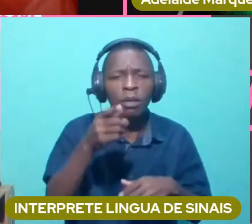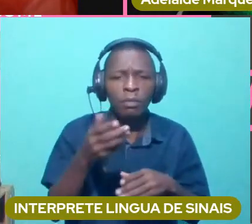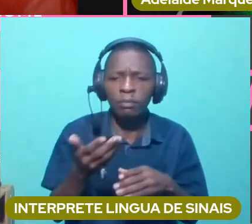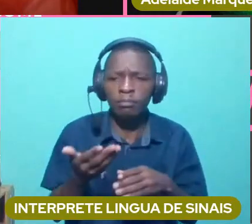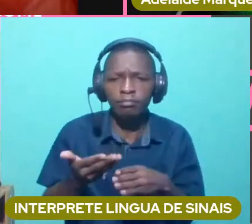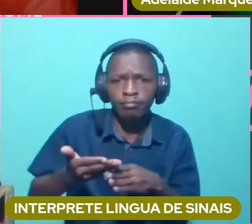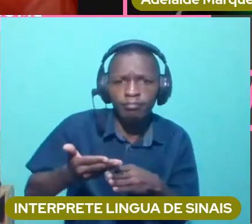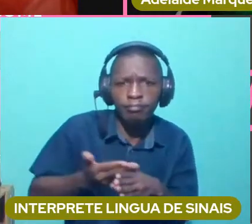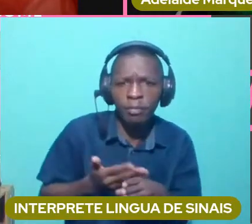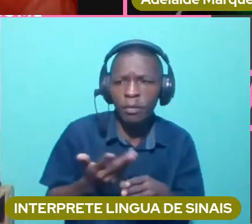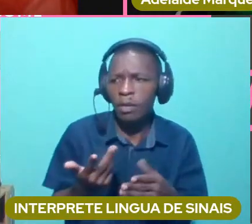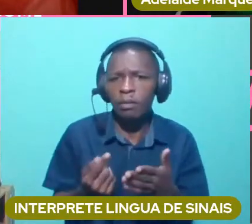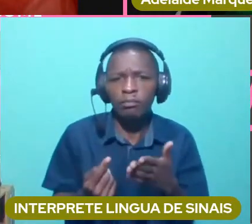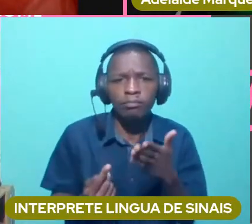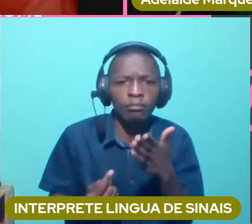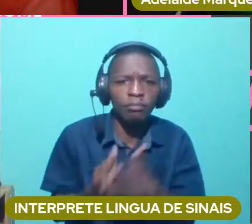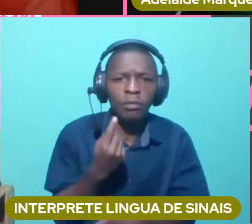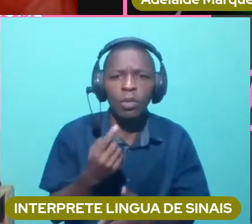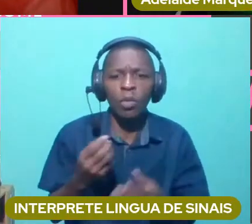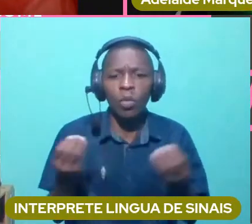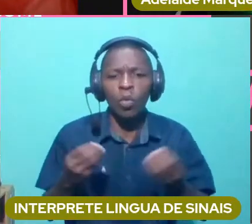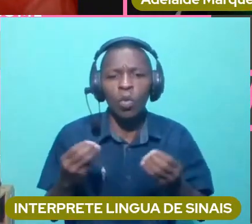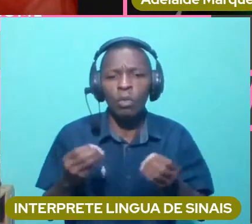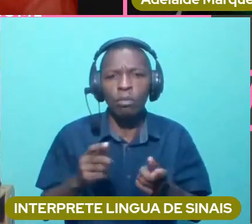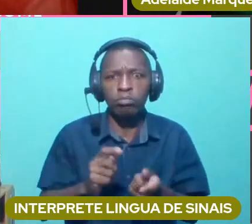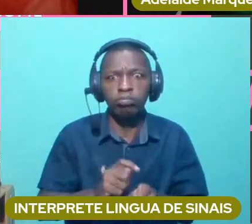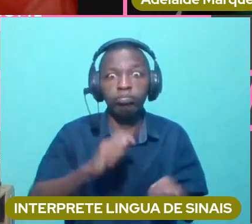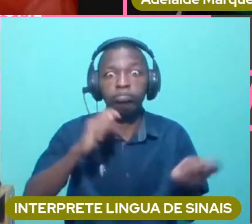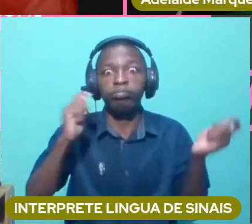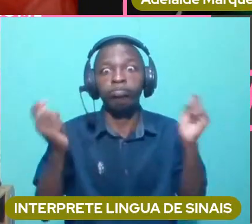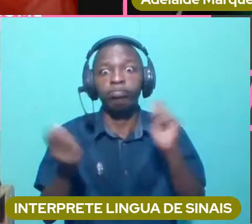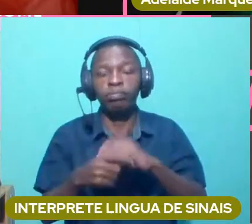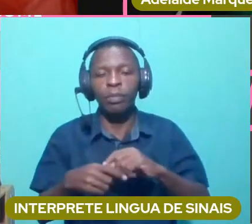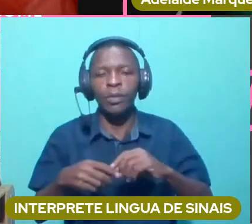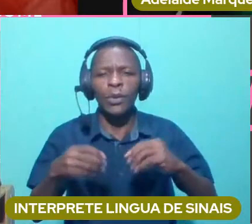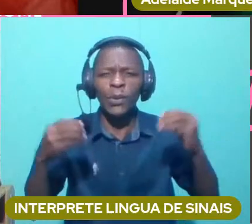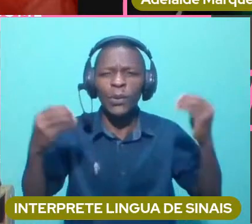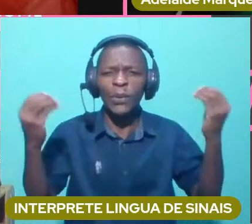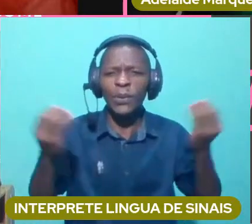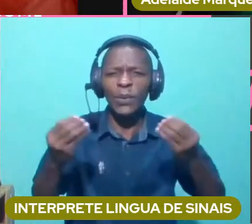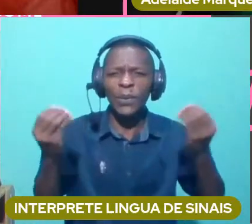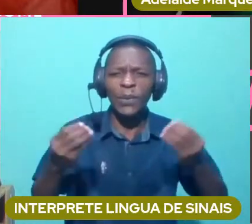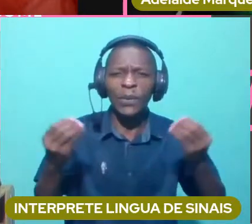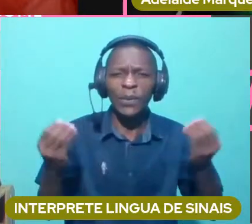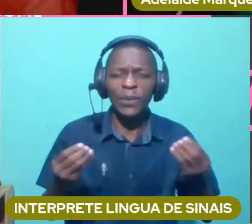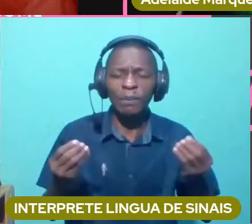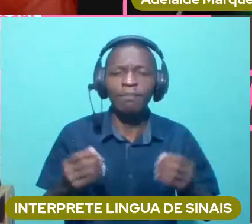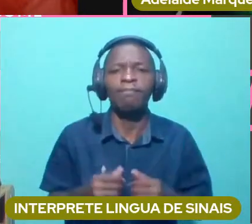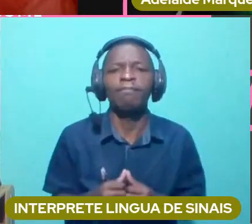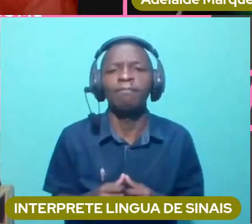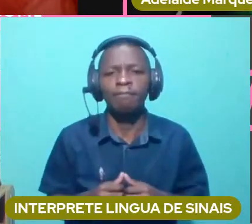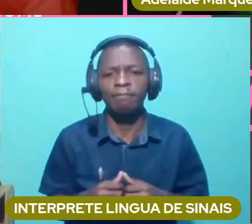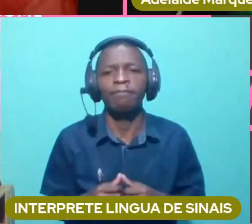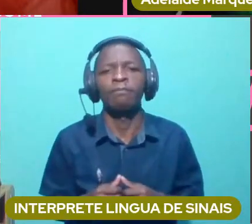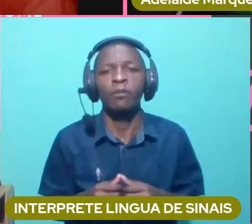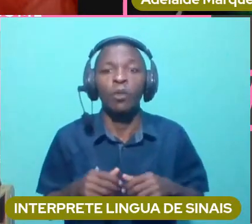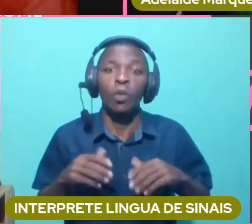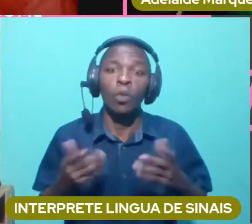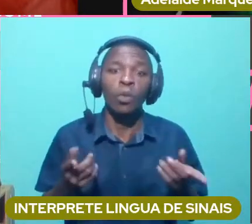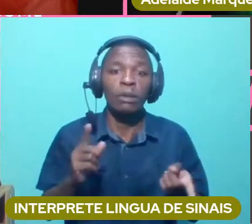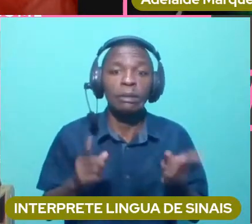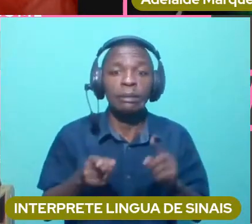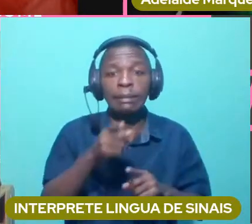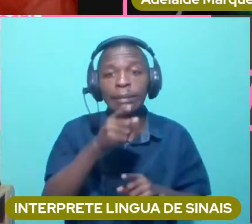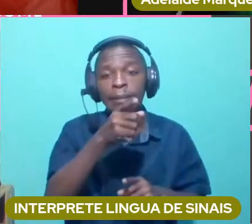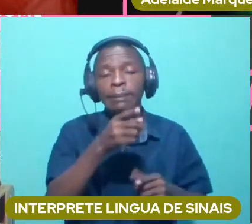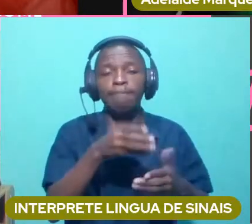contornou essas mesmas dificuldades ou desafios, caso tenham existido. E, por outro